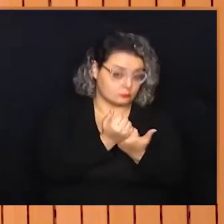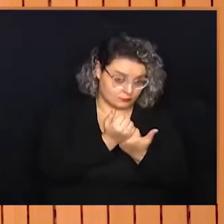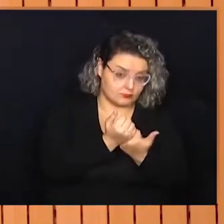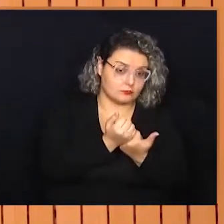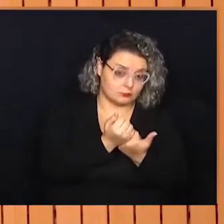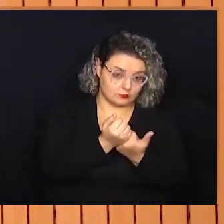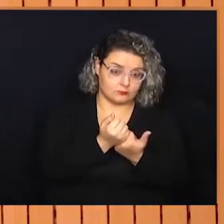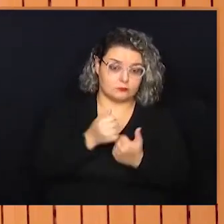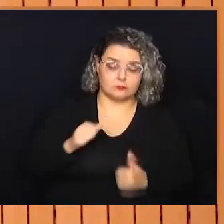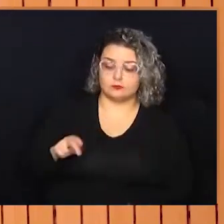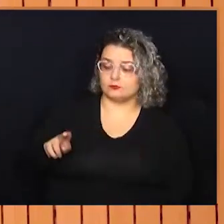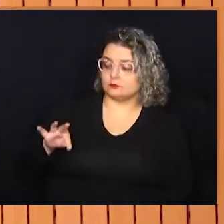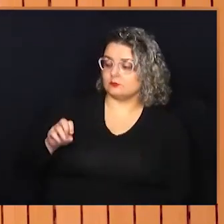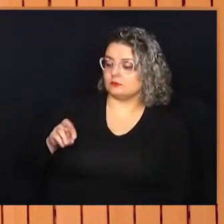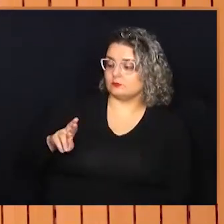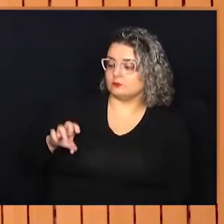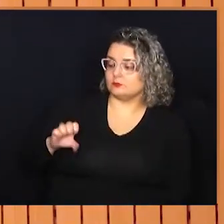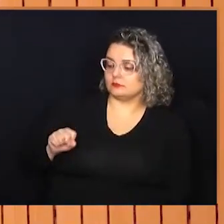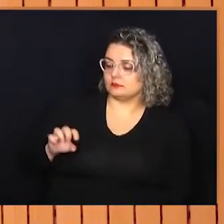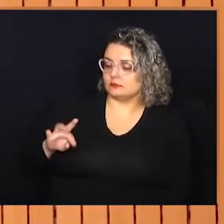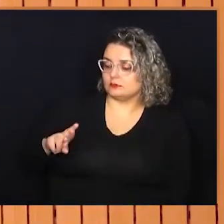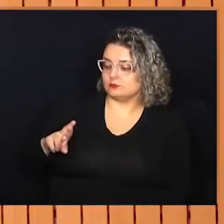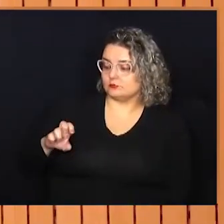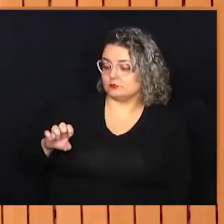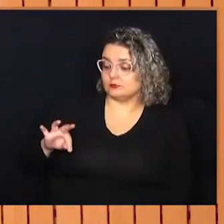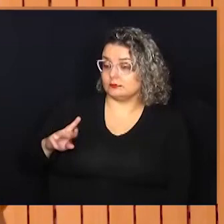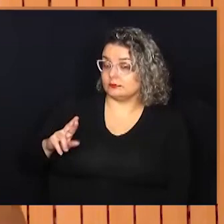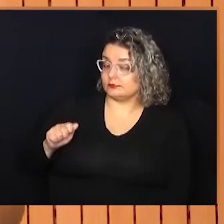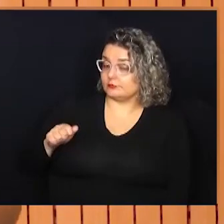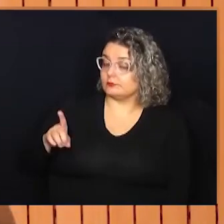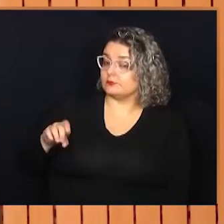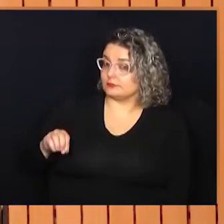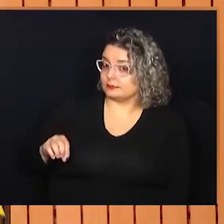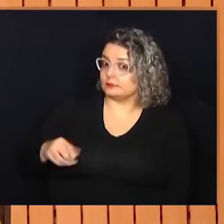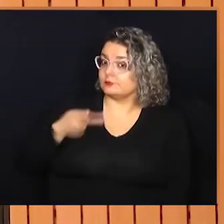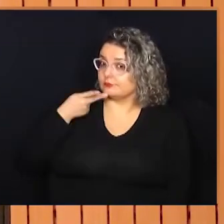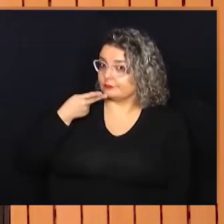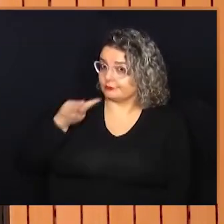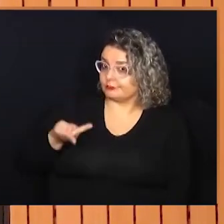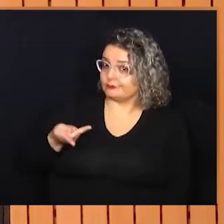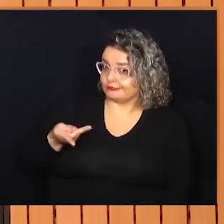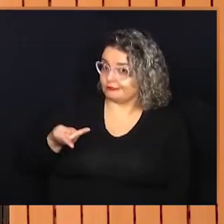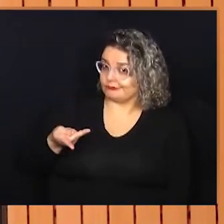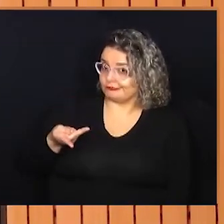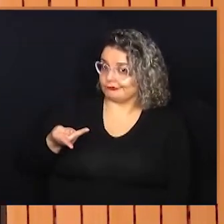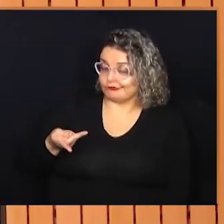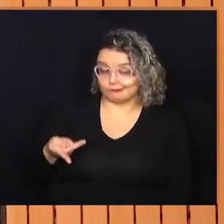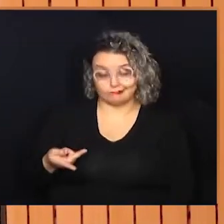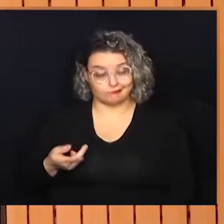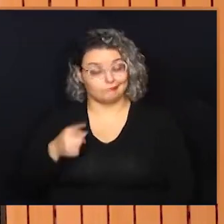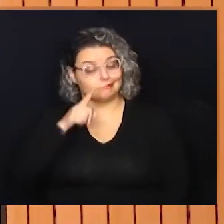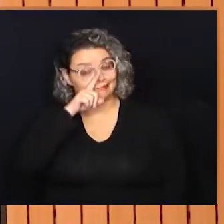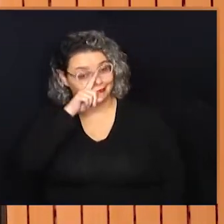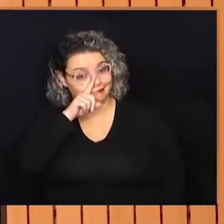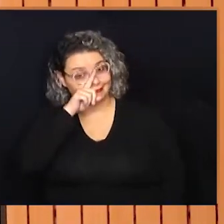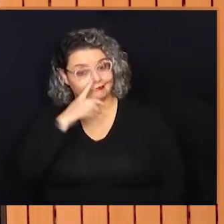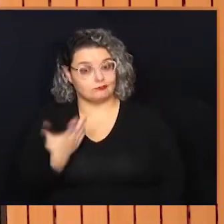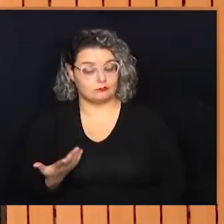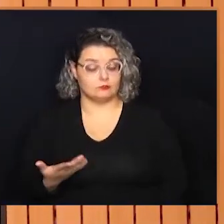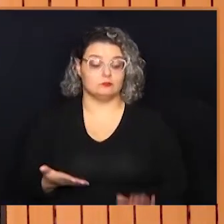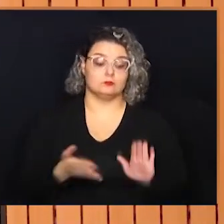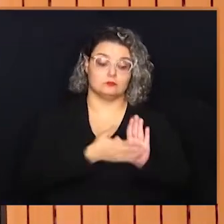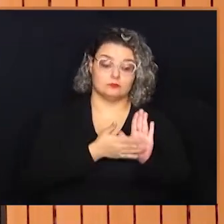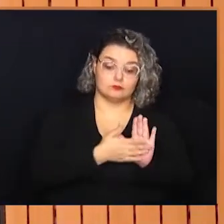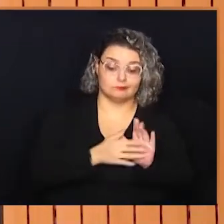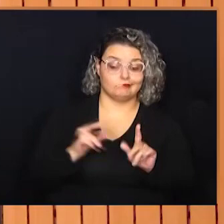substituir os autores de retrato falado, o que é perigoso. Essa é a proposta de automatização